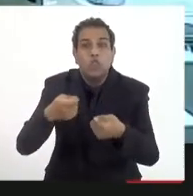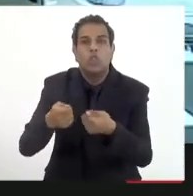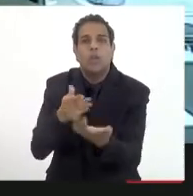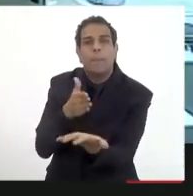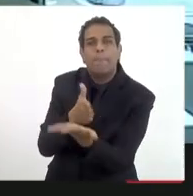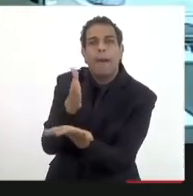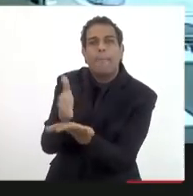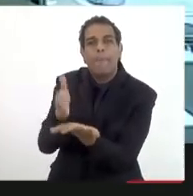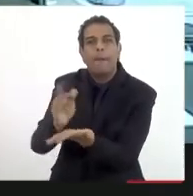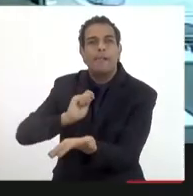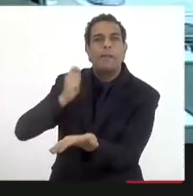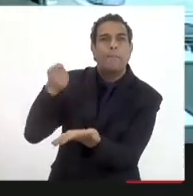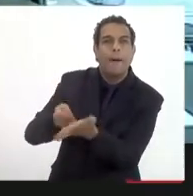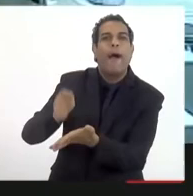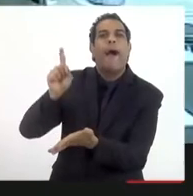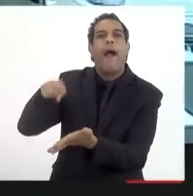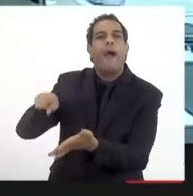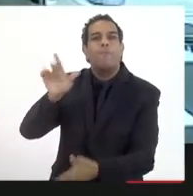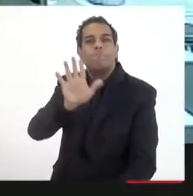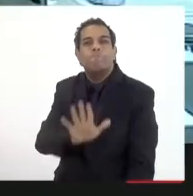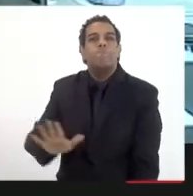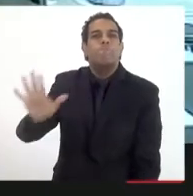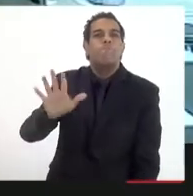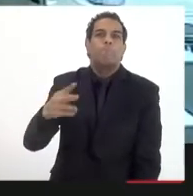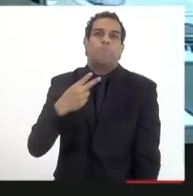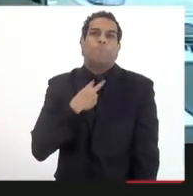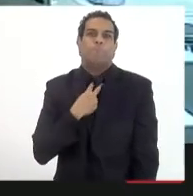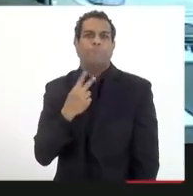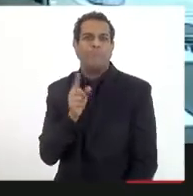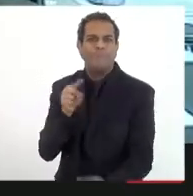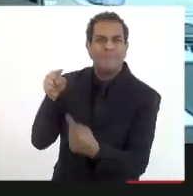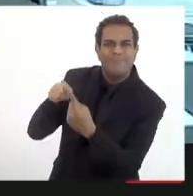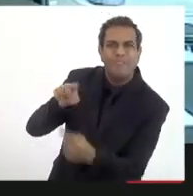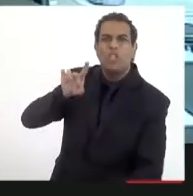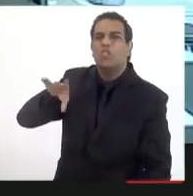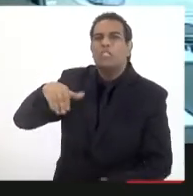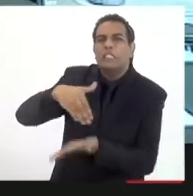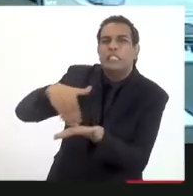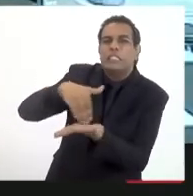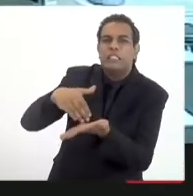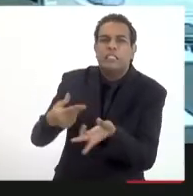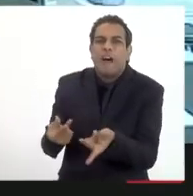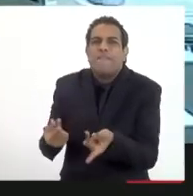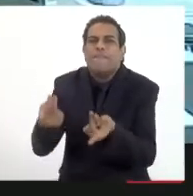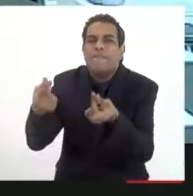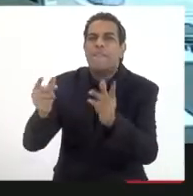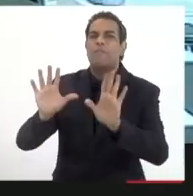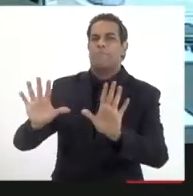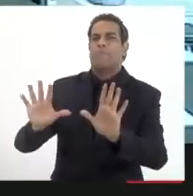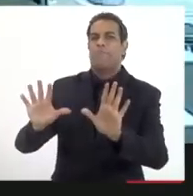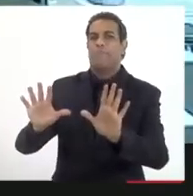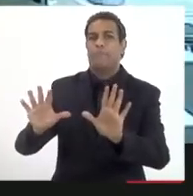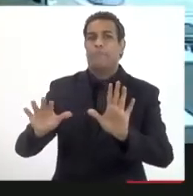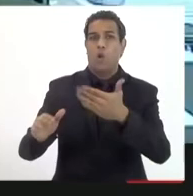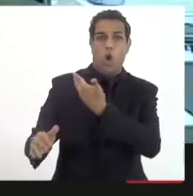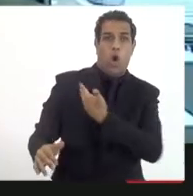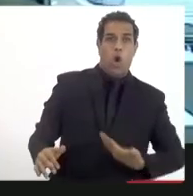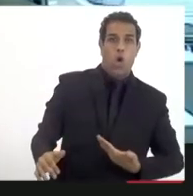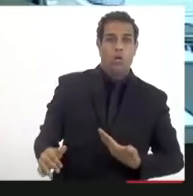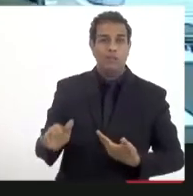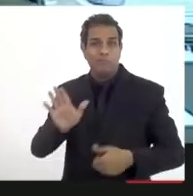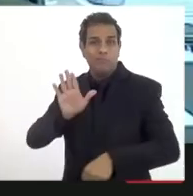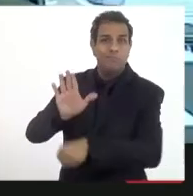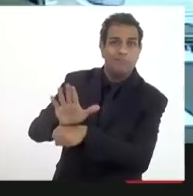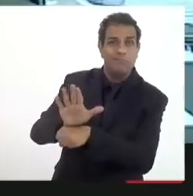do mesmo tem que ser soberano e não temos como utilizar a mesma regra e a mesma estrutura que o governo utiliza para poder